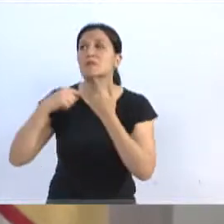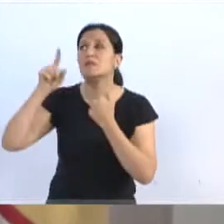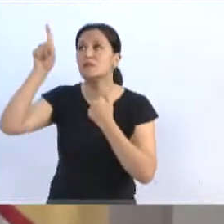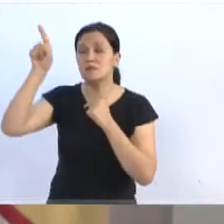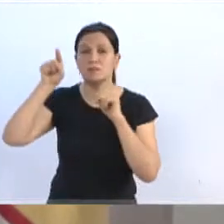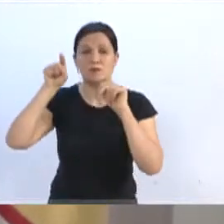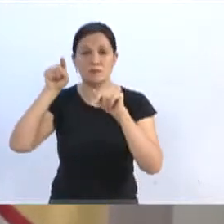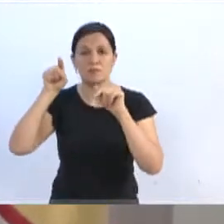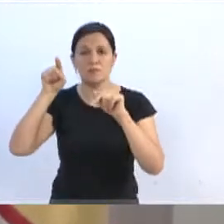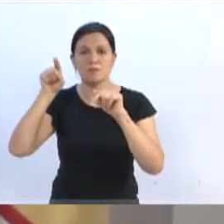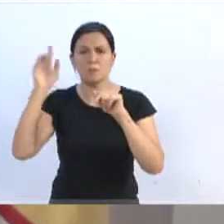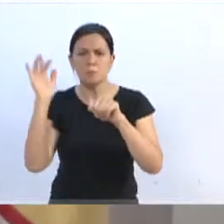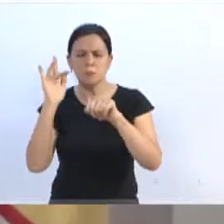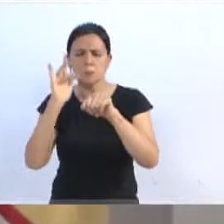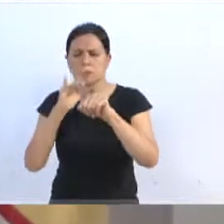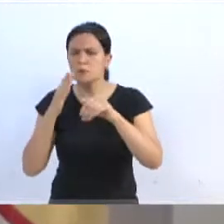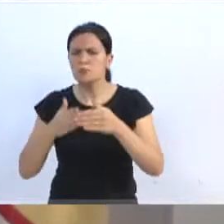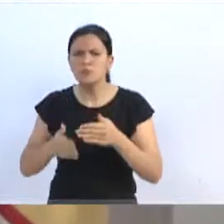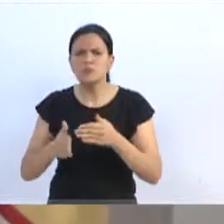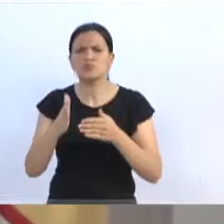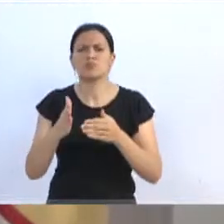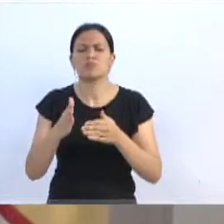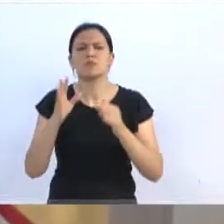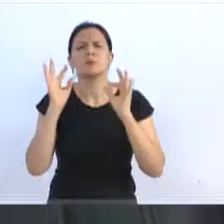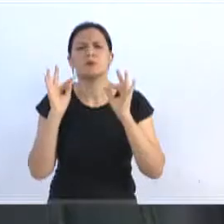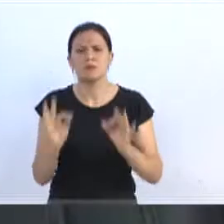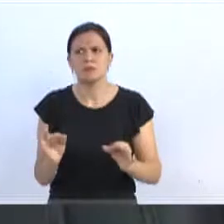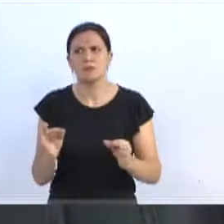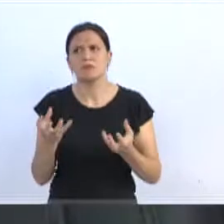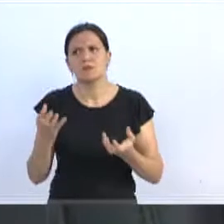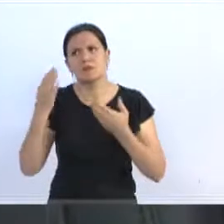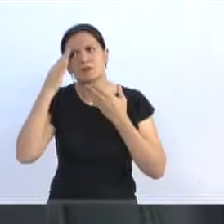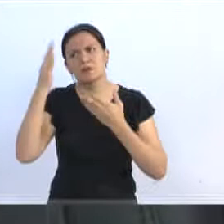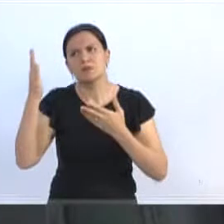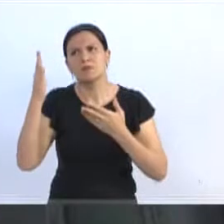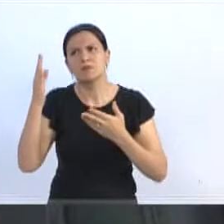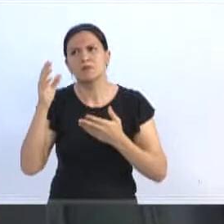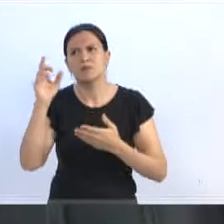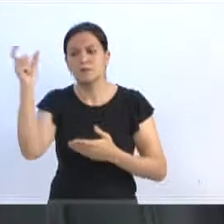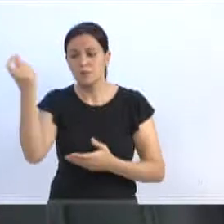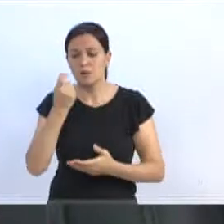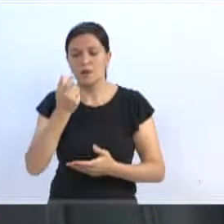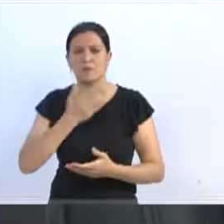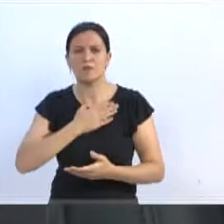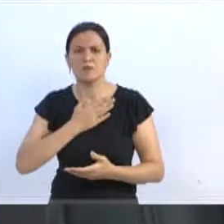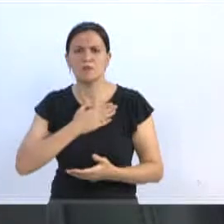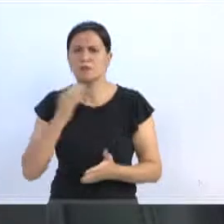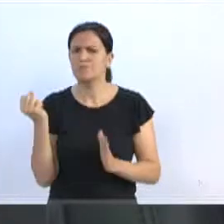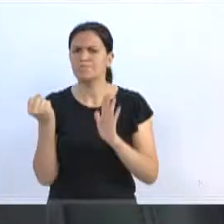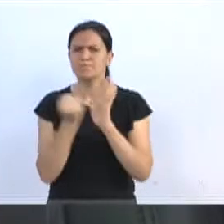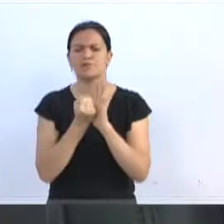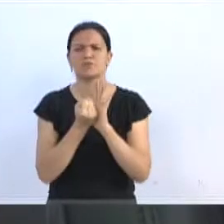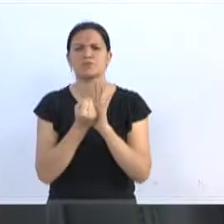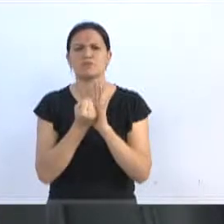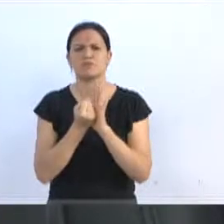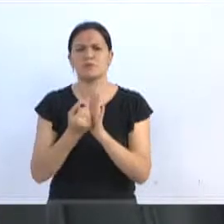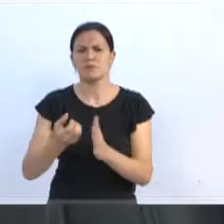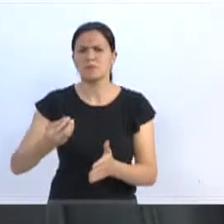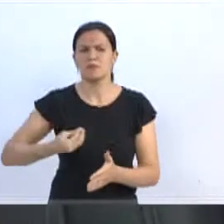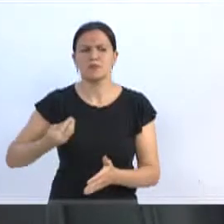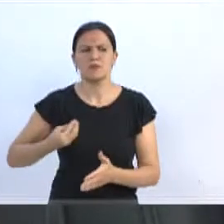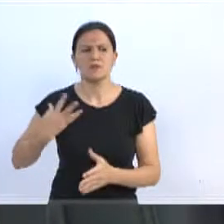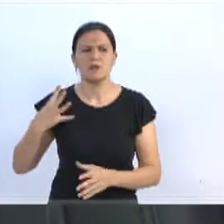que você toca a sua vida para frente, e pode ter certeza. Eu quero agradecer as palavras que você falou para mim, isso vão ficar marcadas para o resto da minha vida.